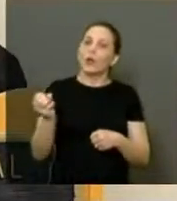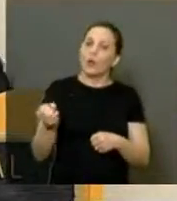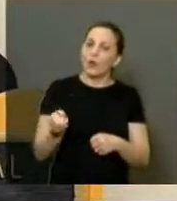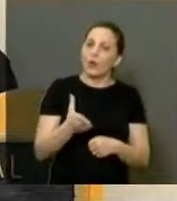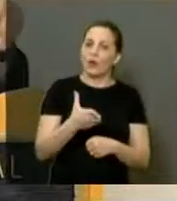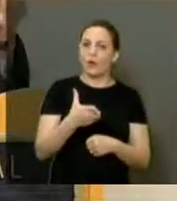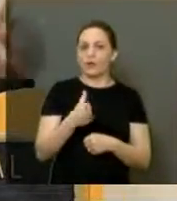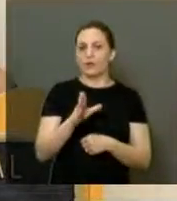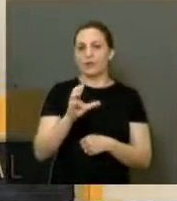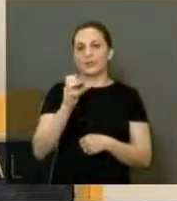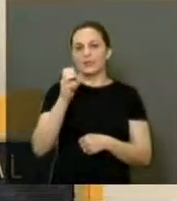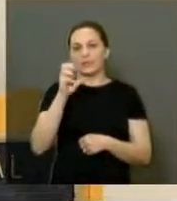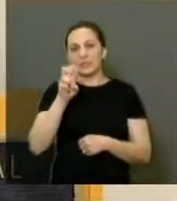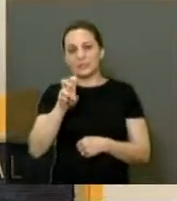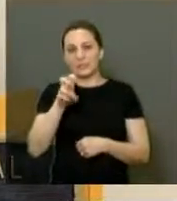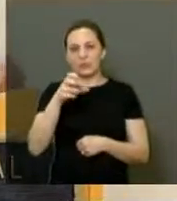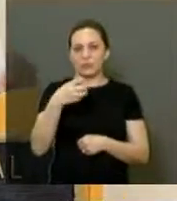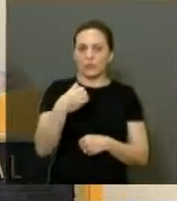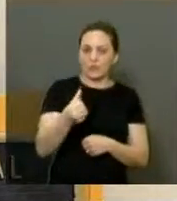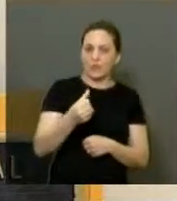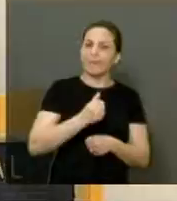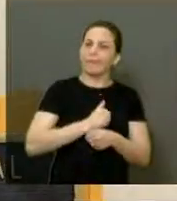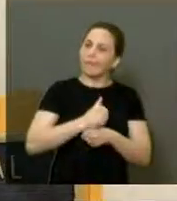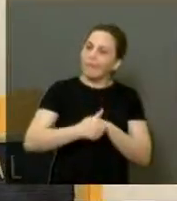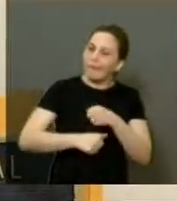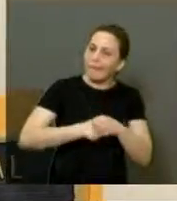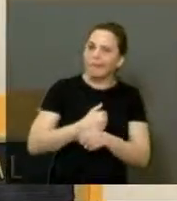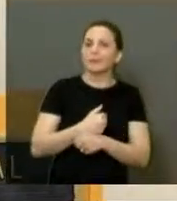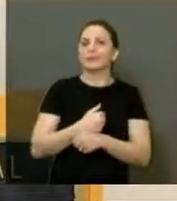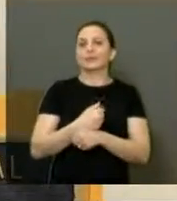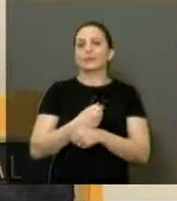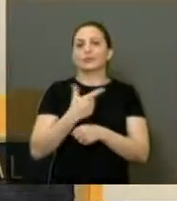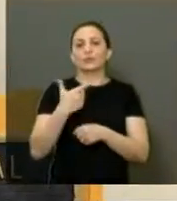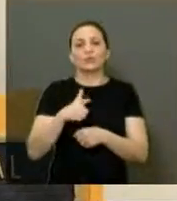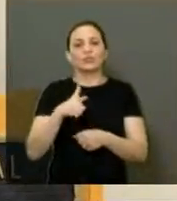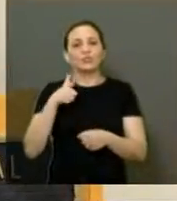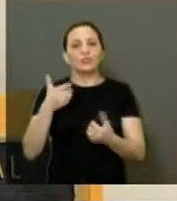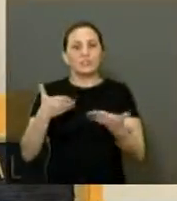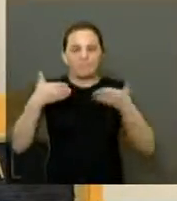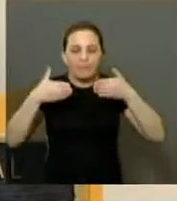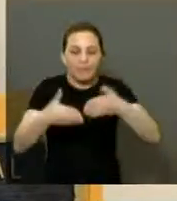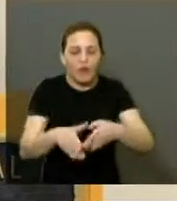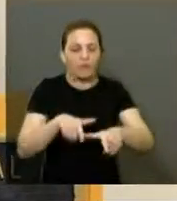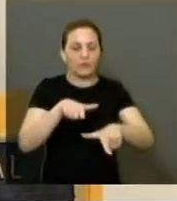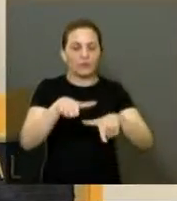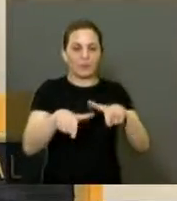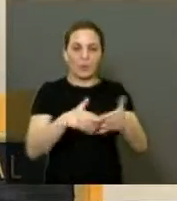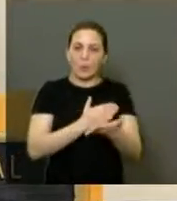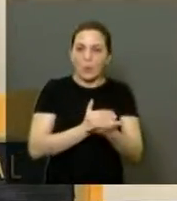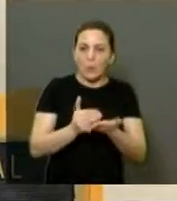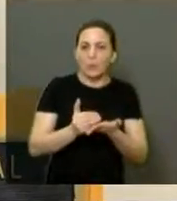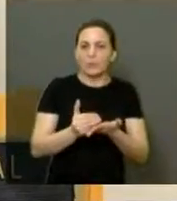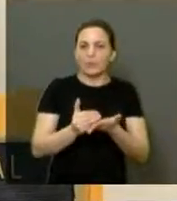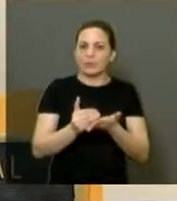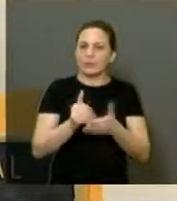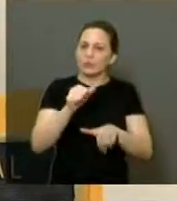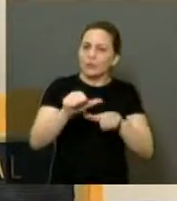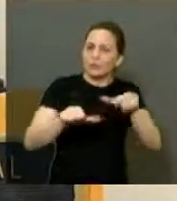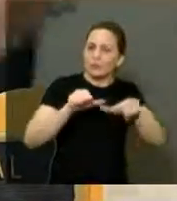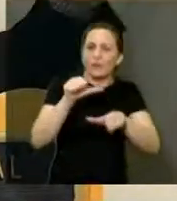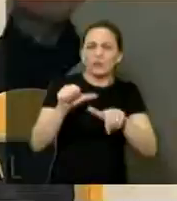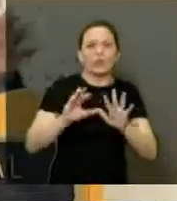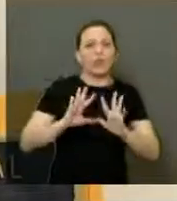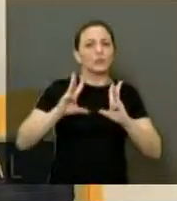mais de cinco, seis anos que lá não sofria essa ação. É um começo. Não vai mudar